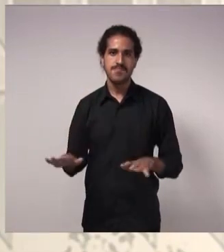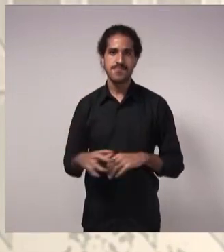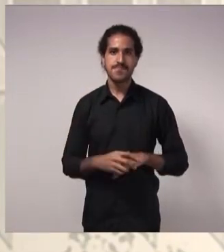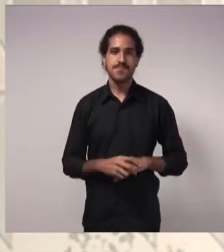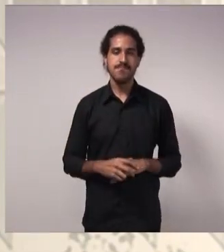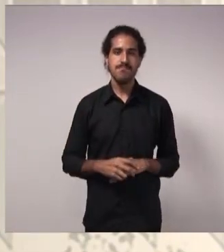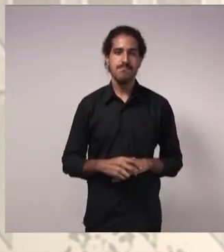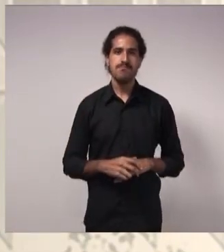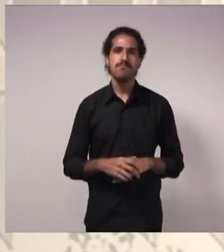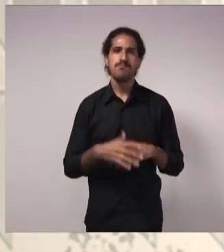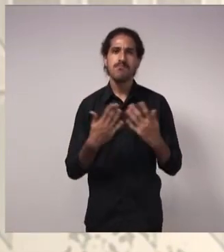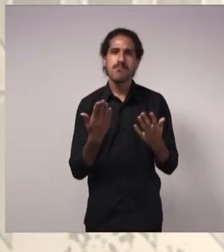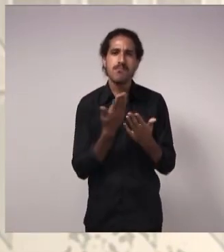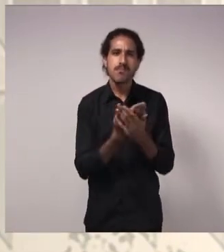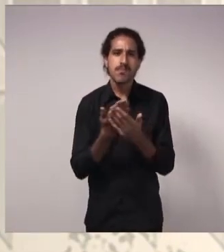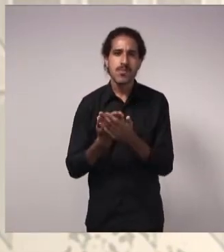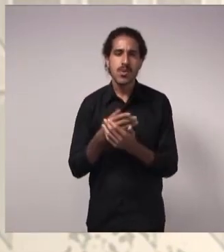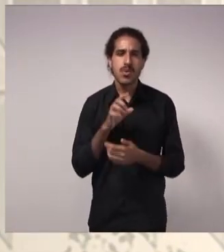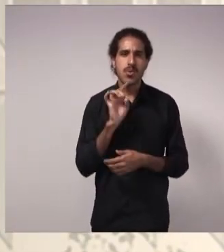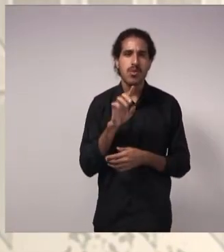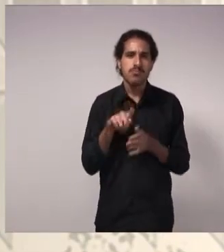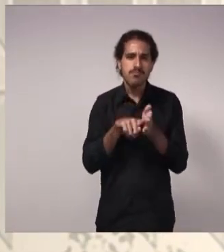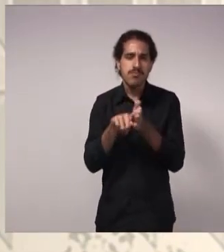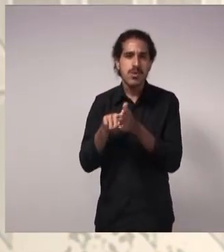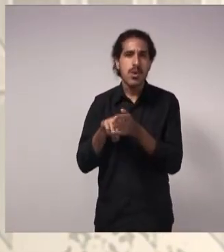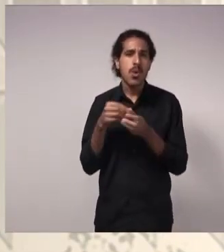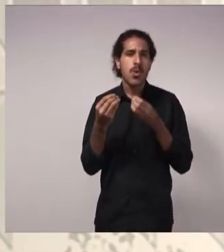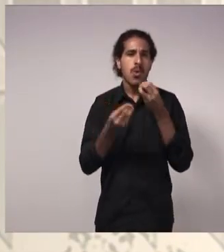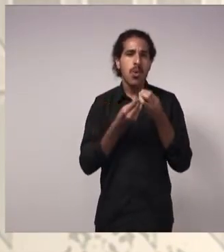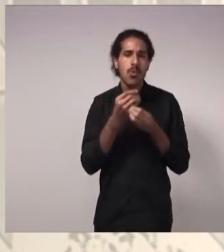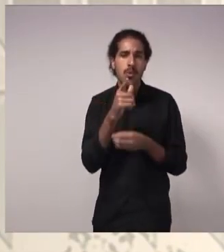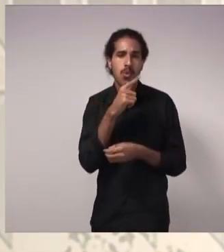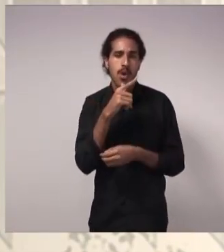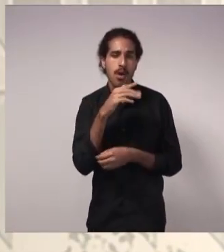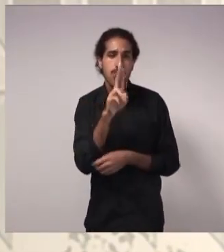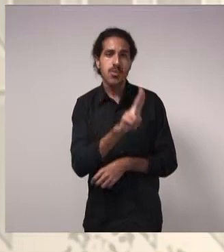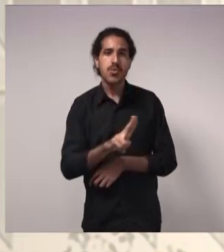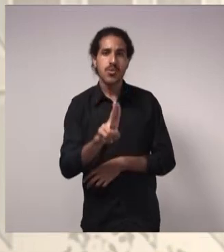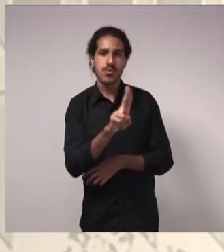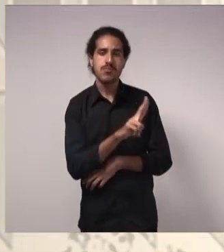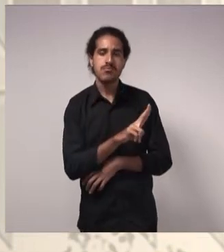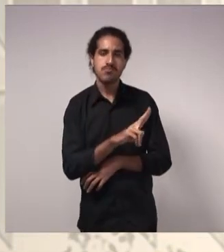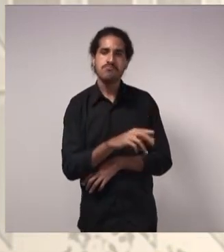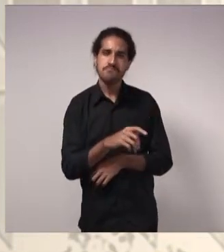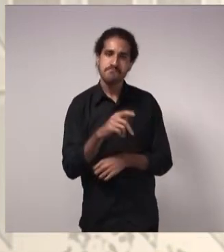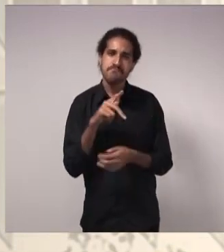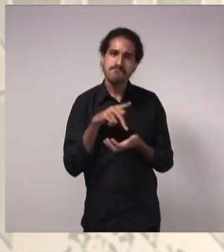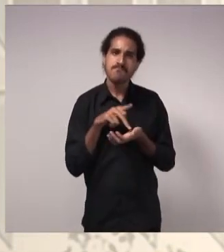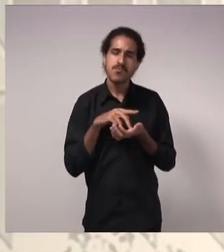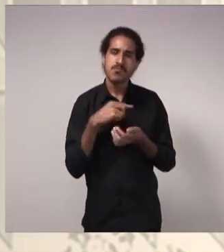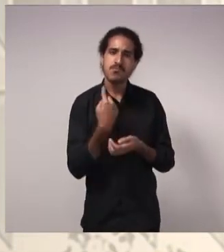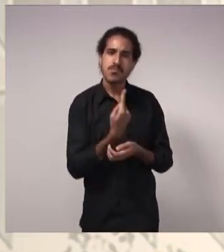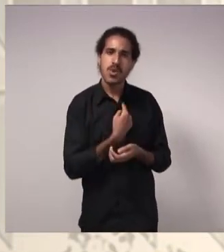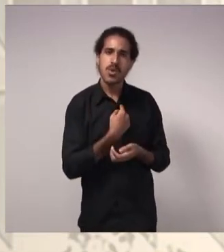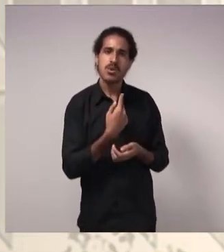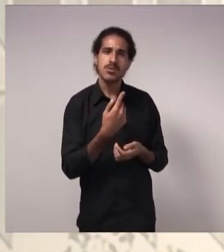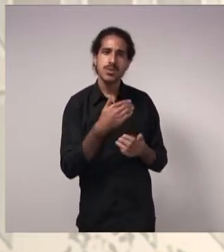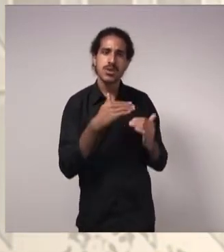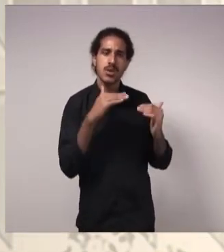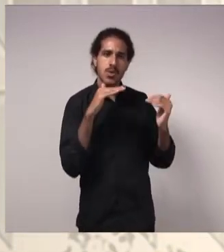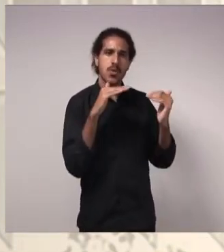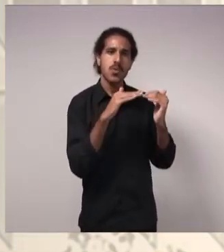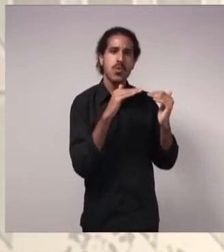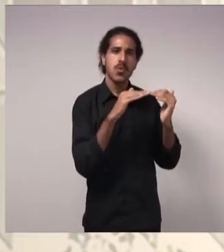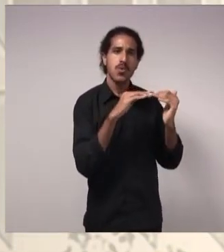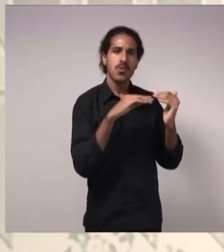Então, esse estudo começou verificando o seu consumo de água, o consumo predial. E, realmente, a nossa hipótese foi confirmada.